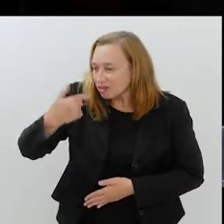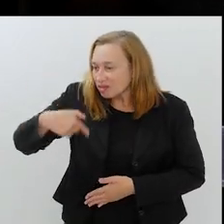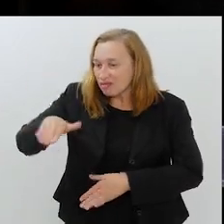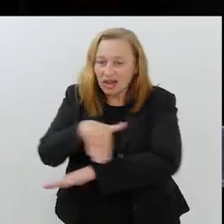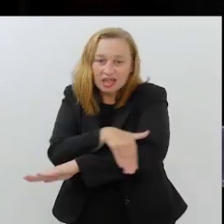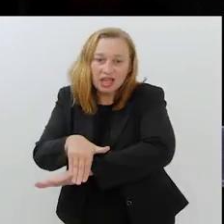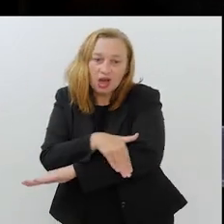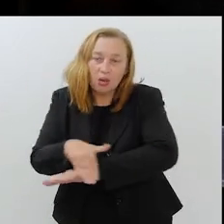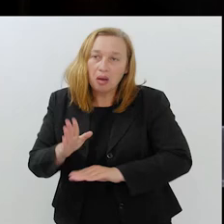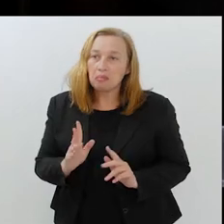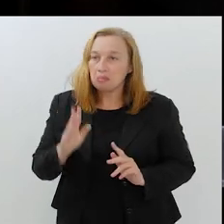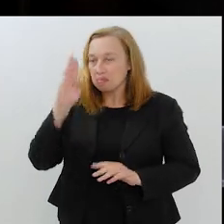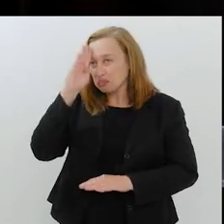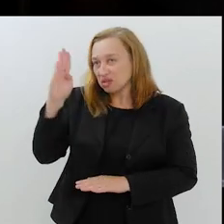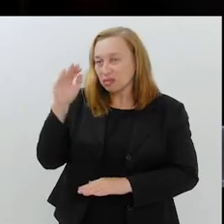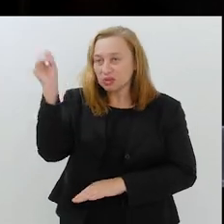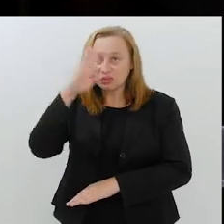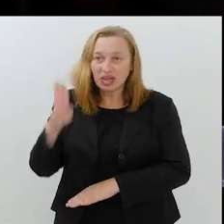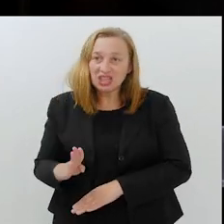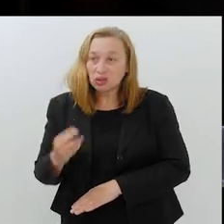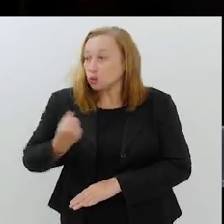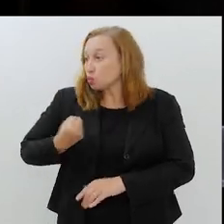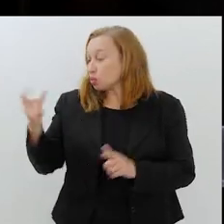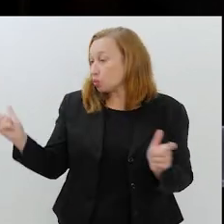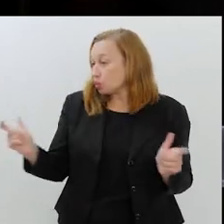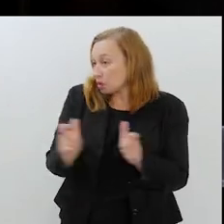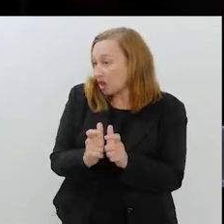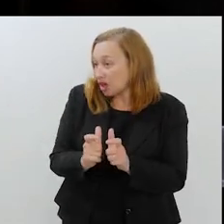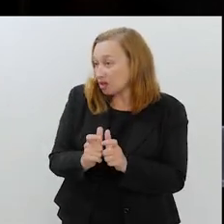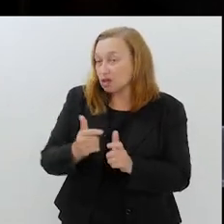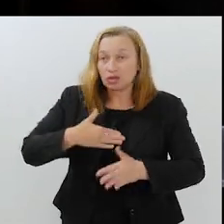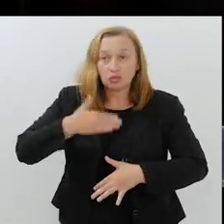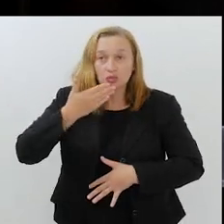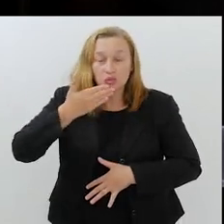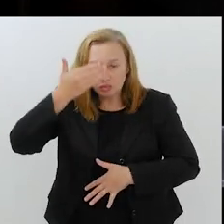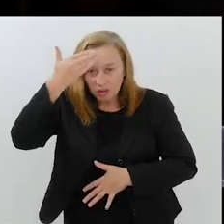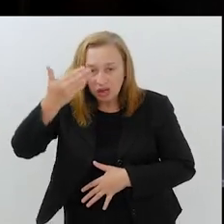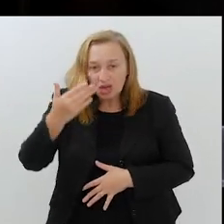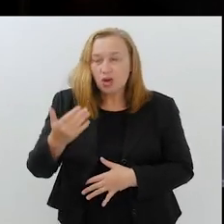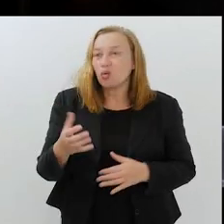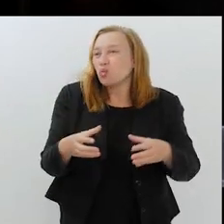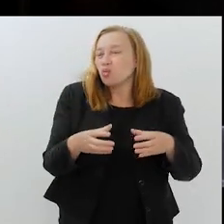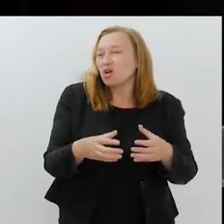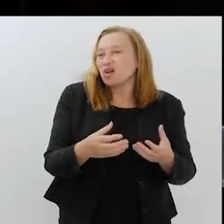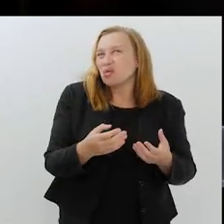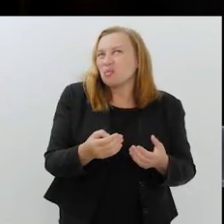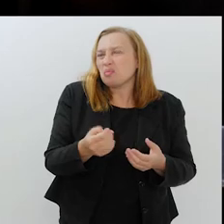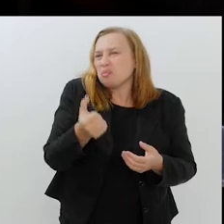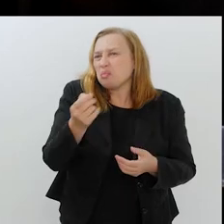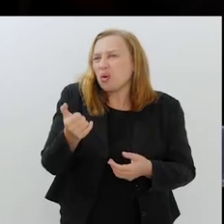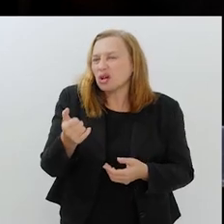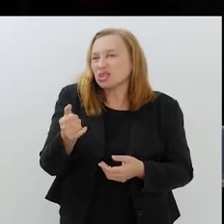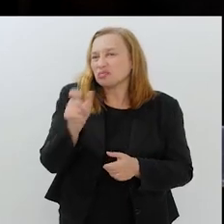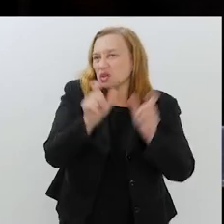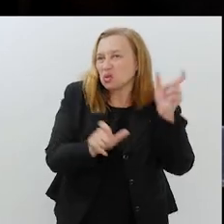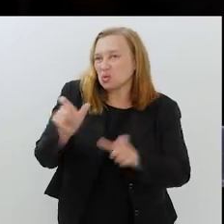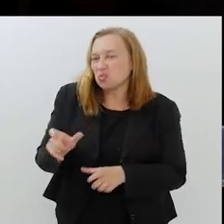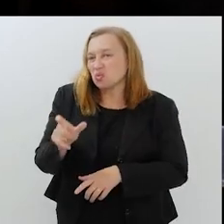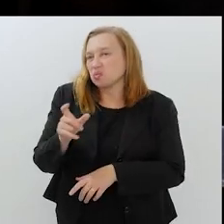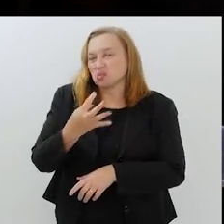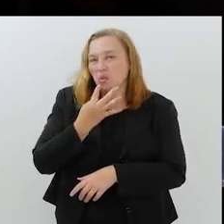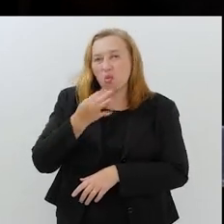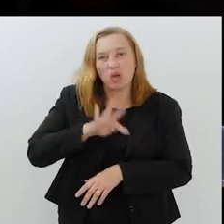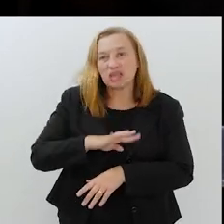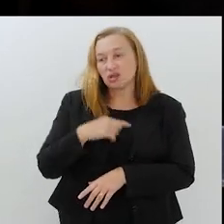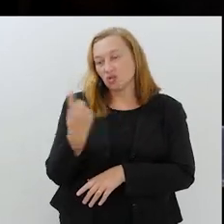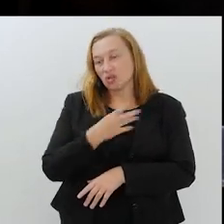rua, principalmente num país como o Brasil, onde nós somos minoria, e boa parte das pessoas não conhecem, né, bem a nossa religião, quando vem